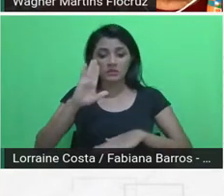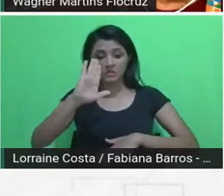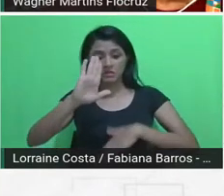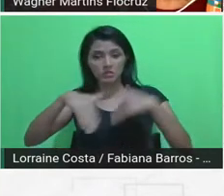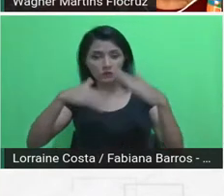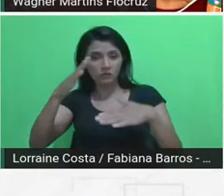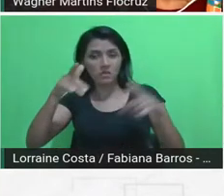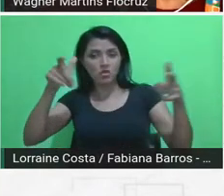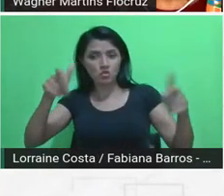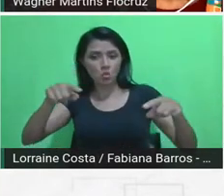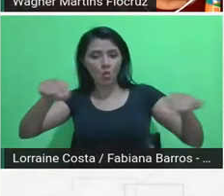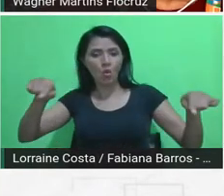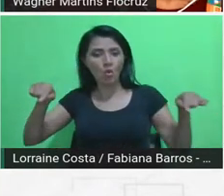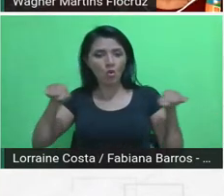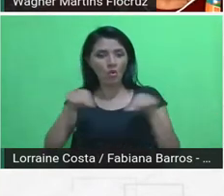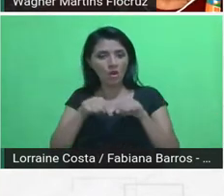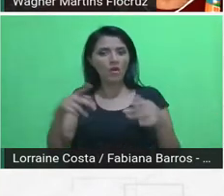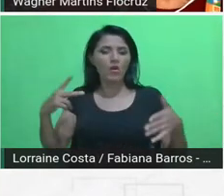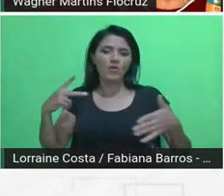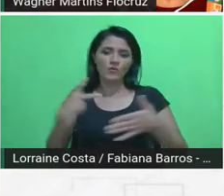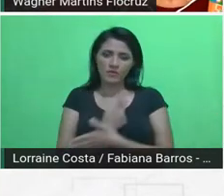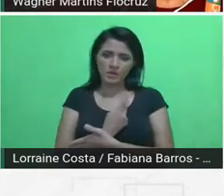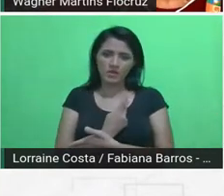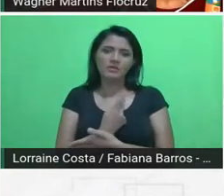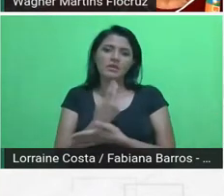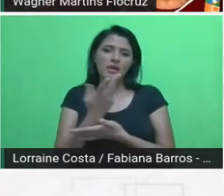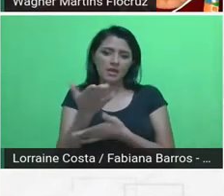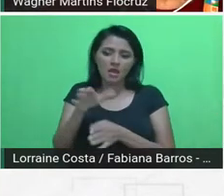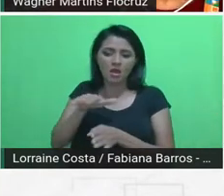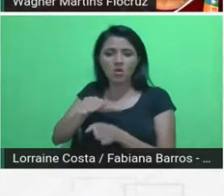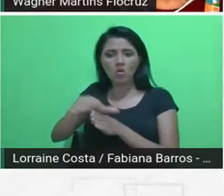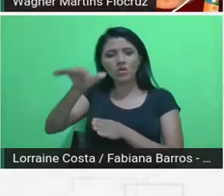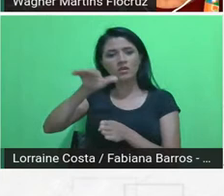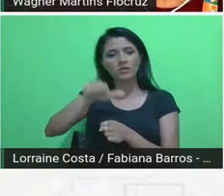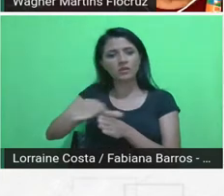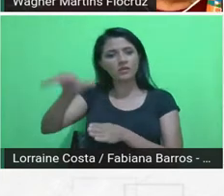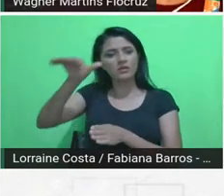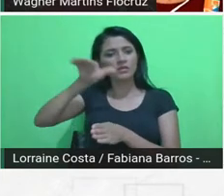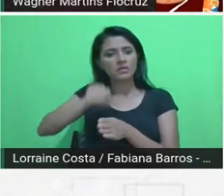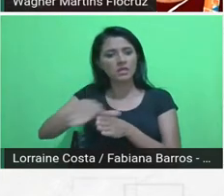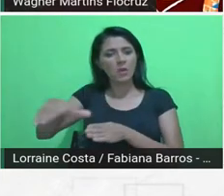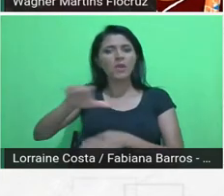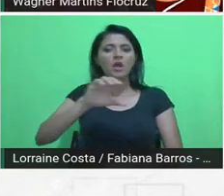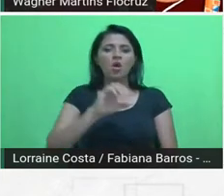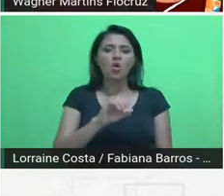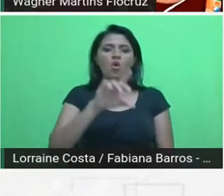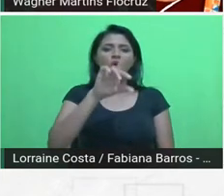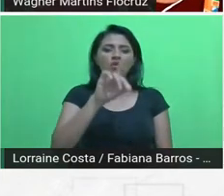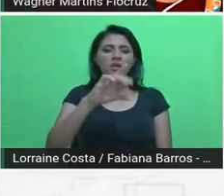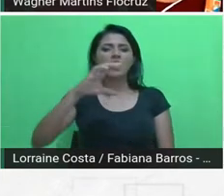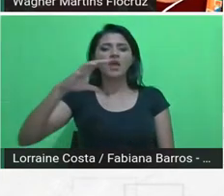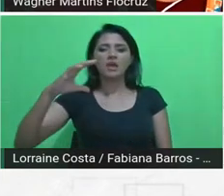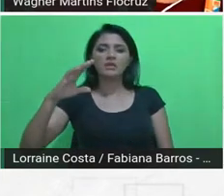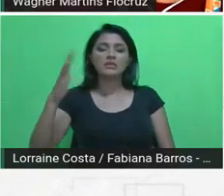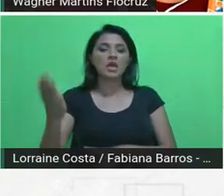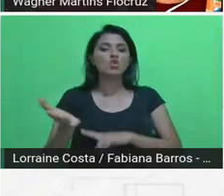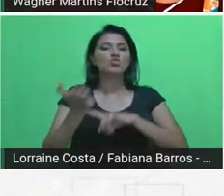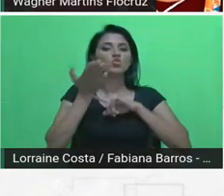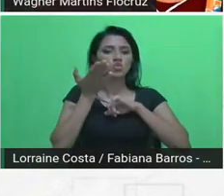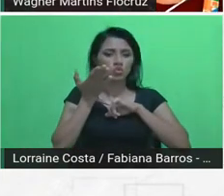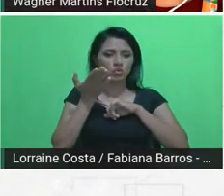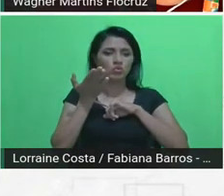território ocorra. E a orientação dele pelos ODS ajuda muito na